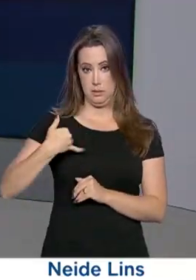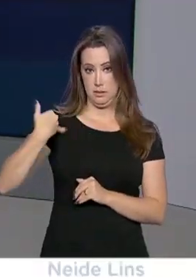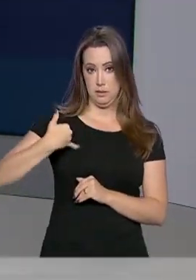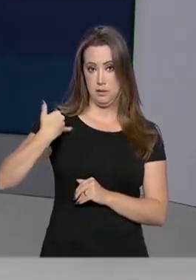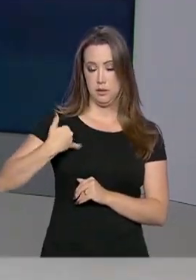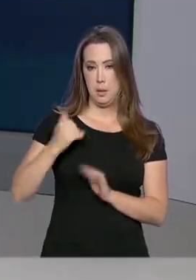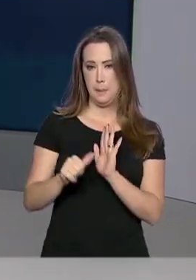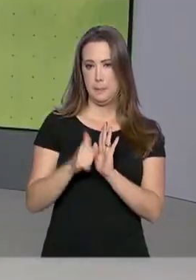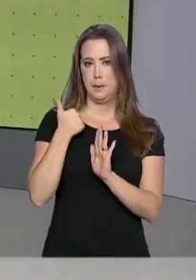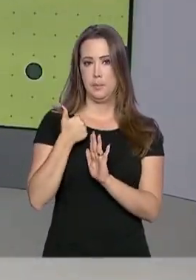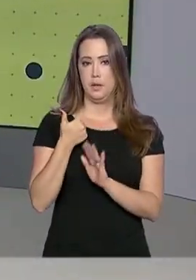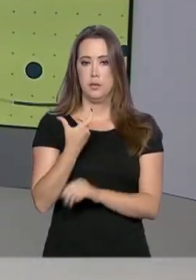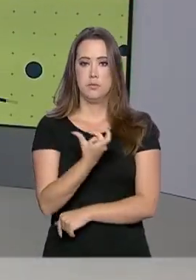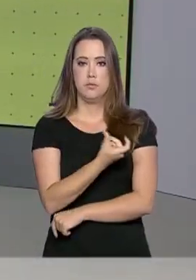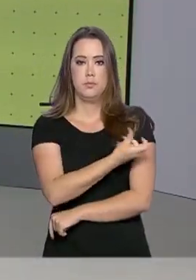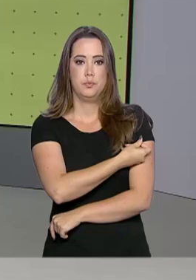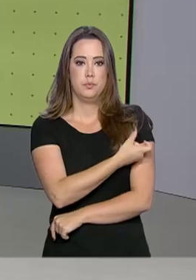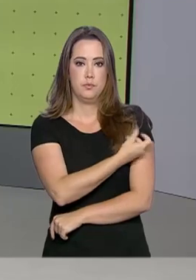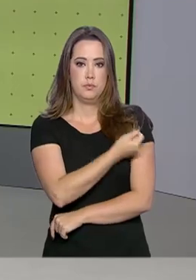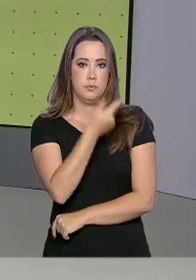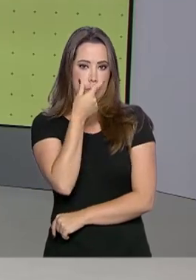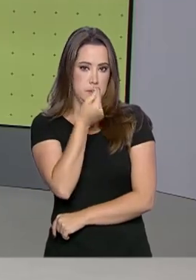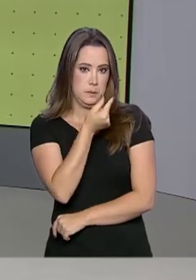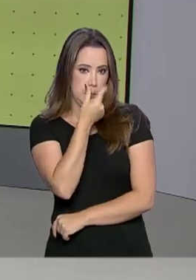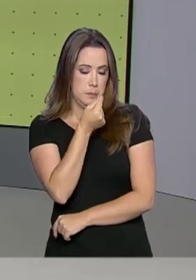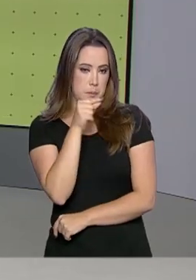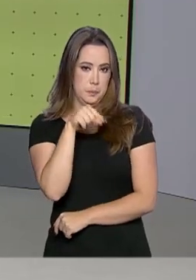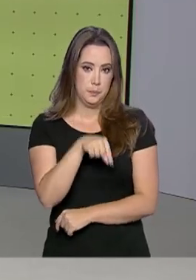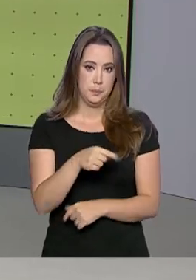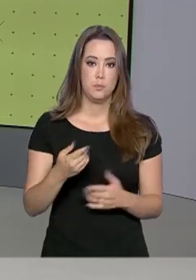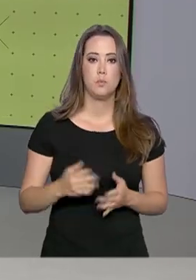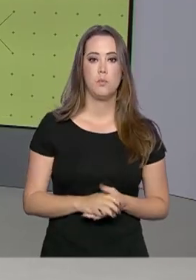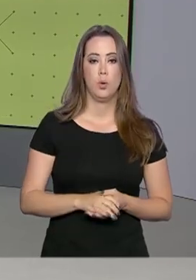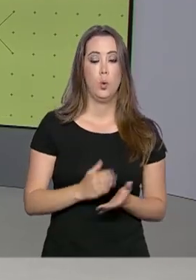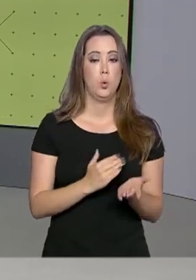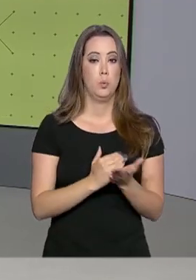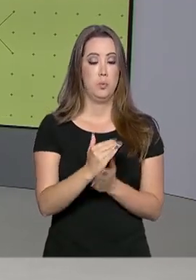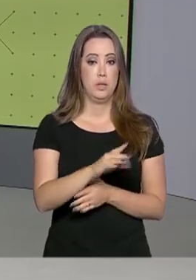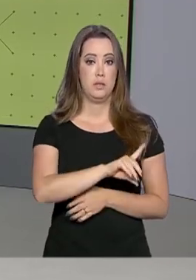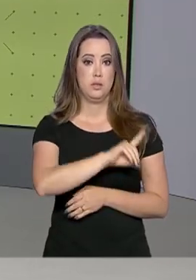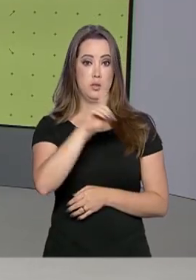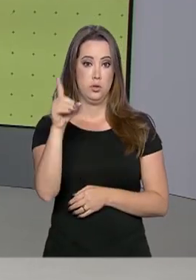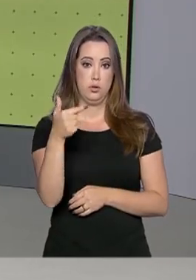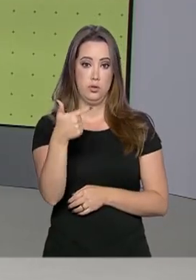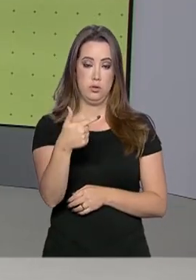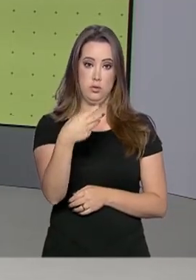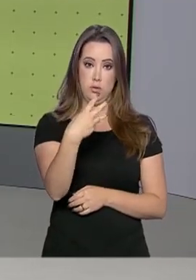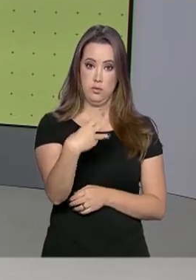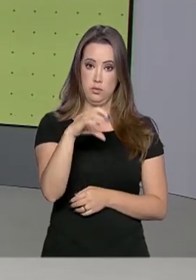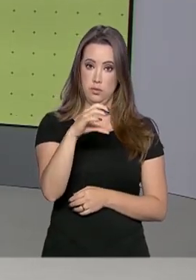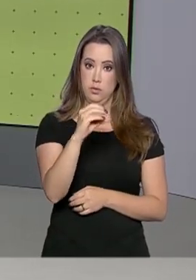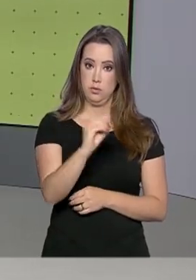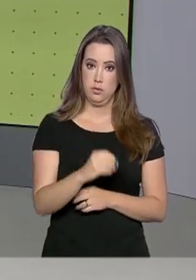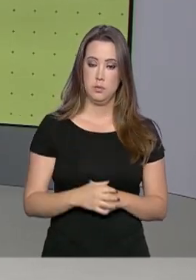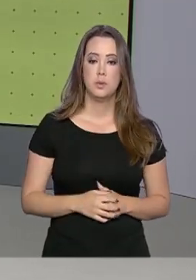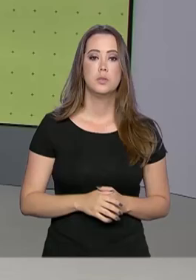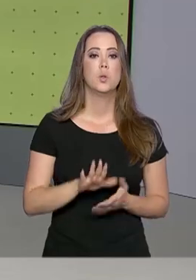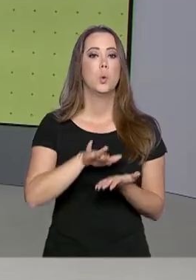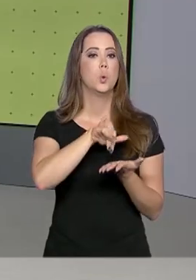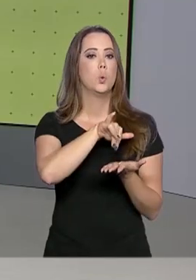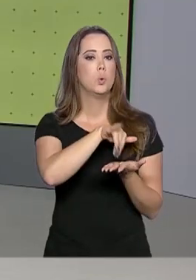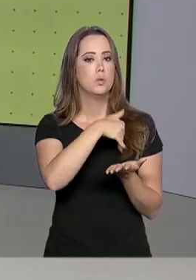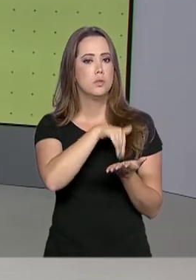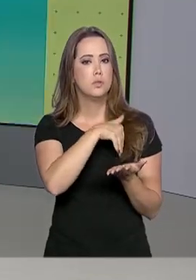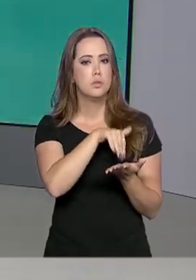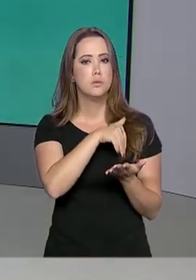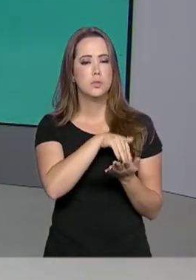ser as primeiras a terem acesso à vacinação contra a gripe este ano. A campanha começa no próximo dia 23 de março.